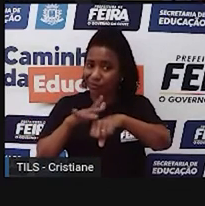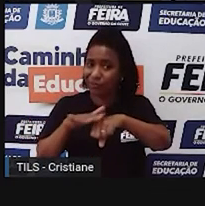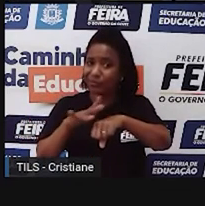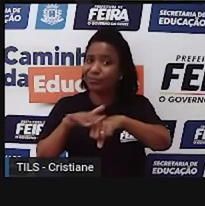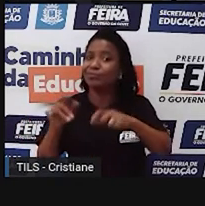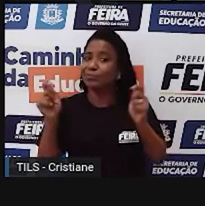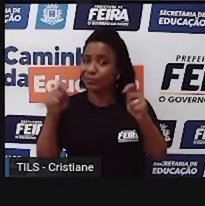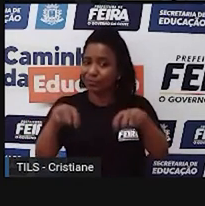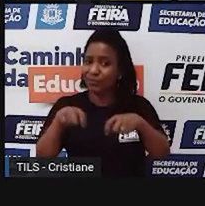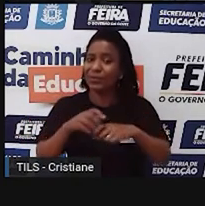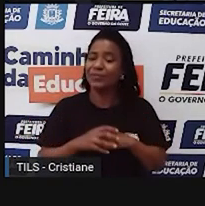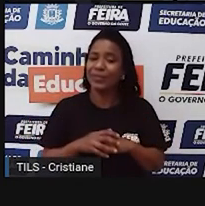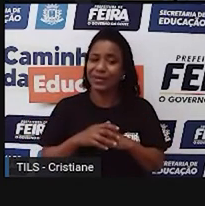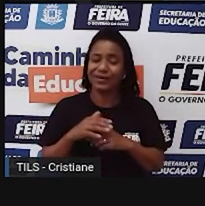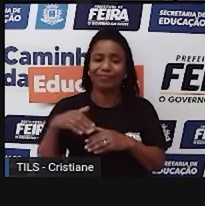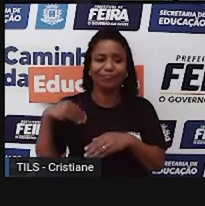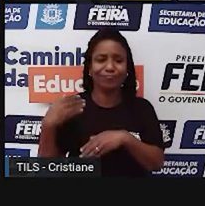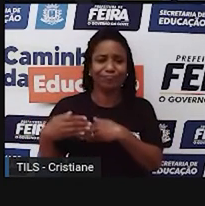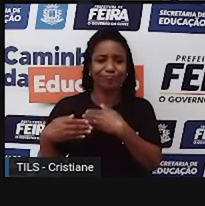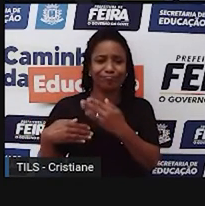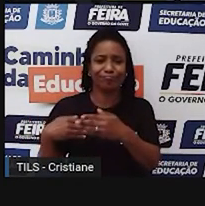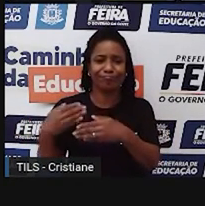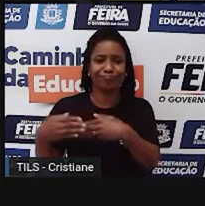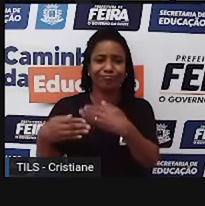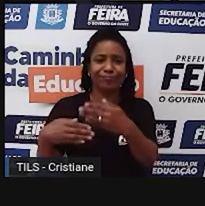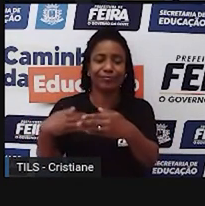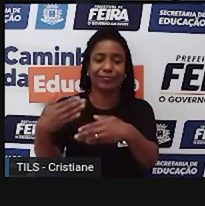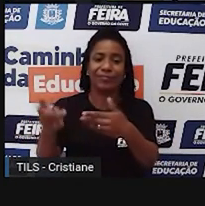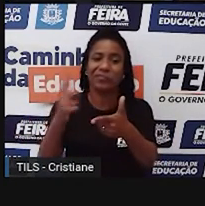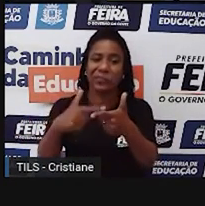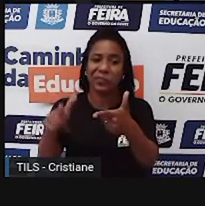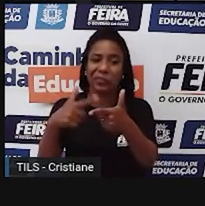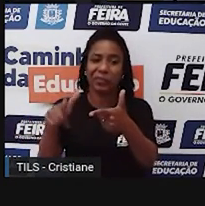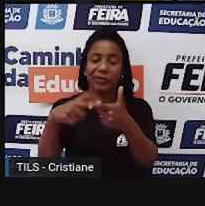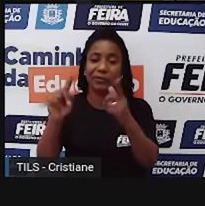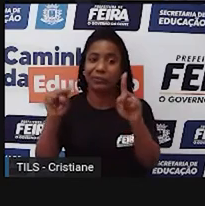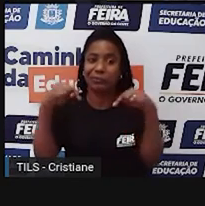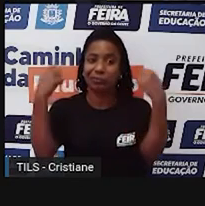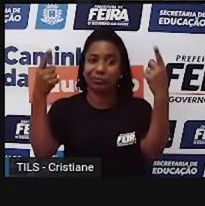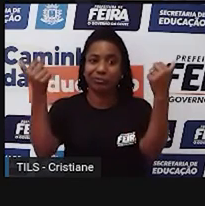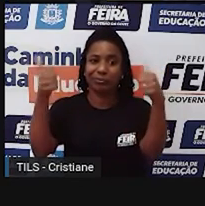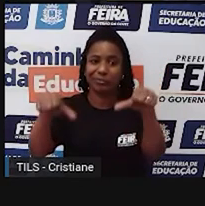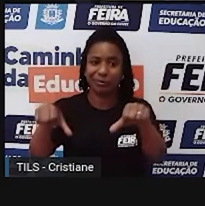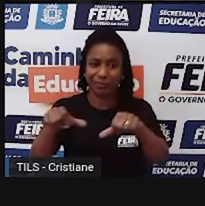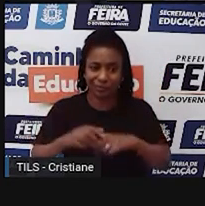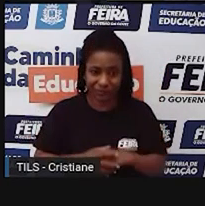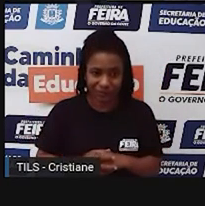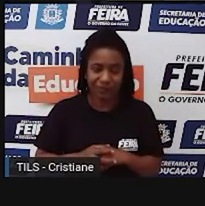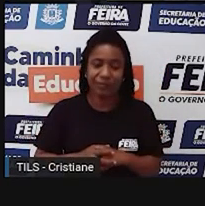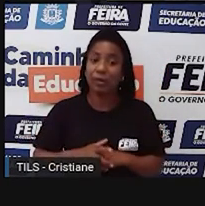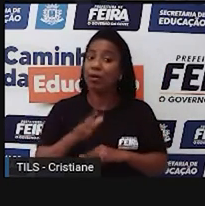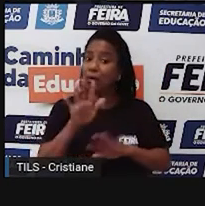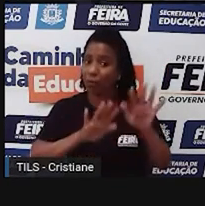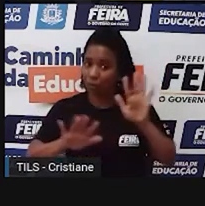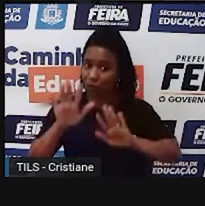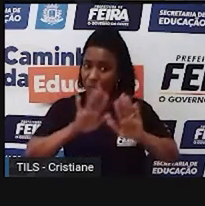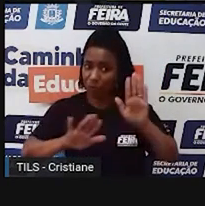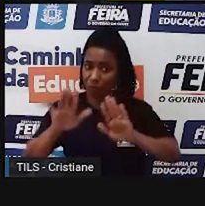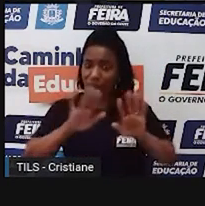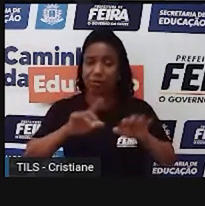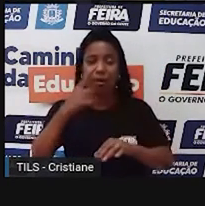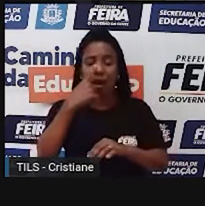dizer assim, um efeito cascata de problemas você, né, descartar esse lixo em qualquer lugar, sem nenhuma